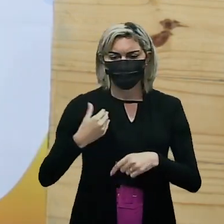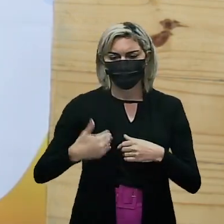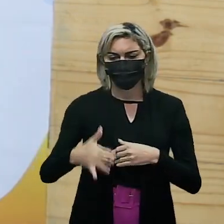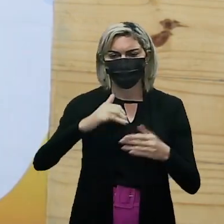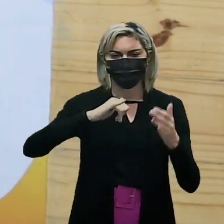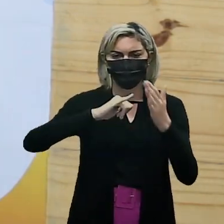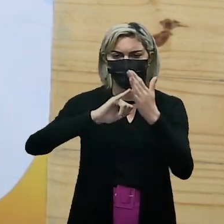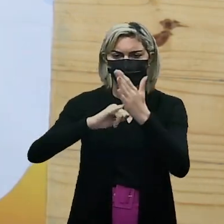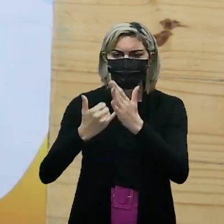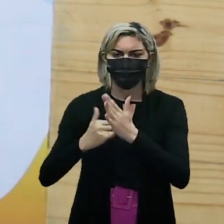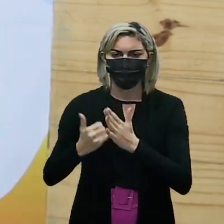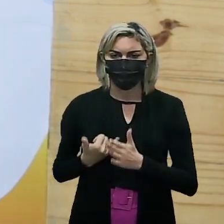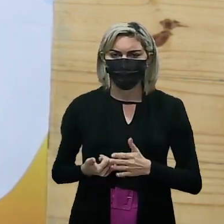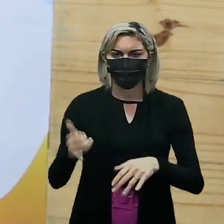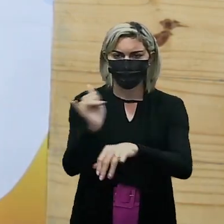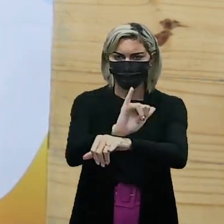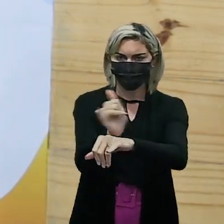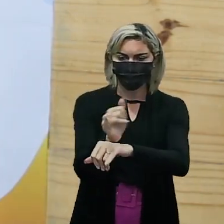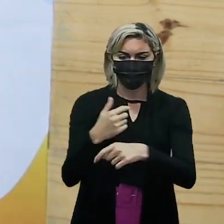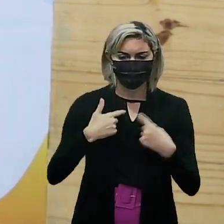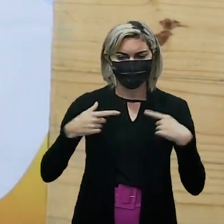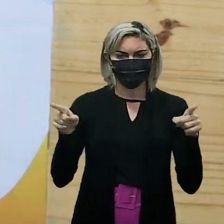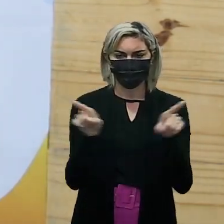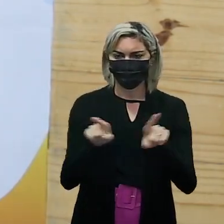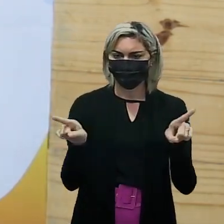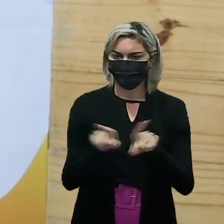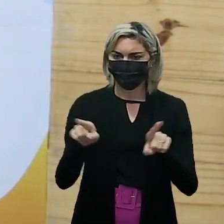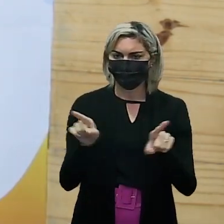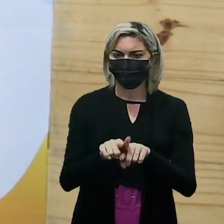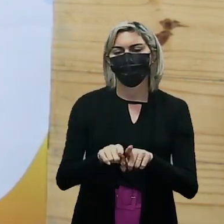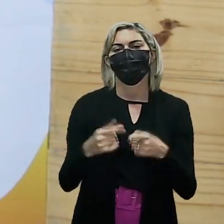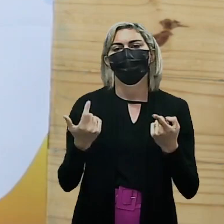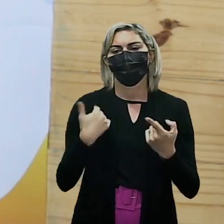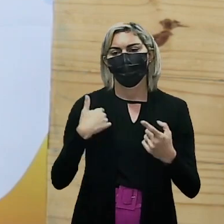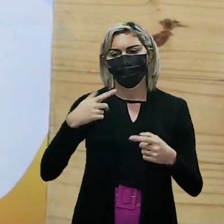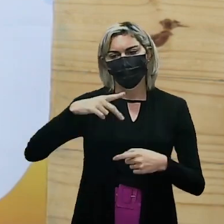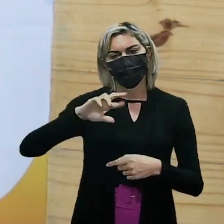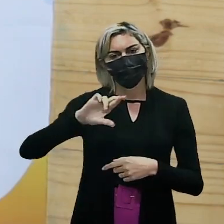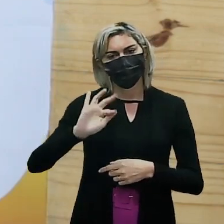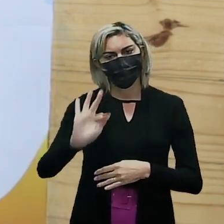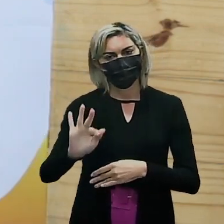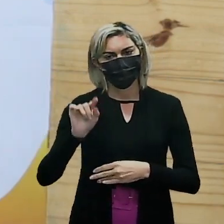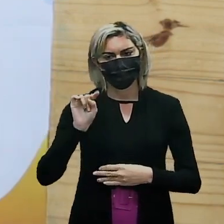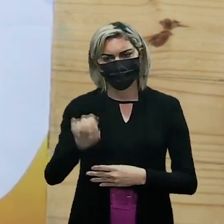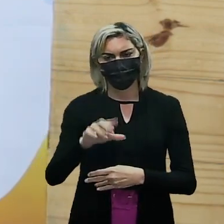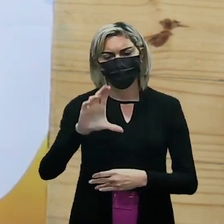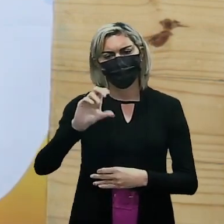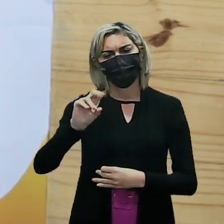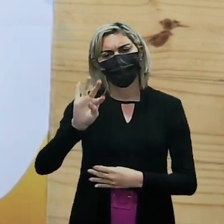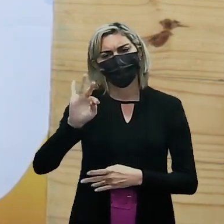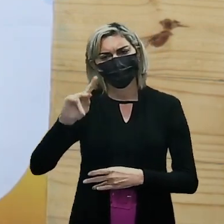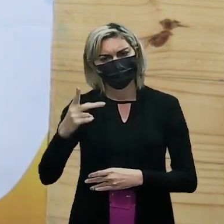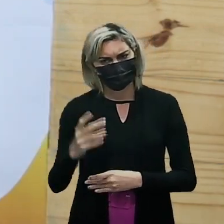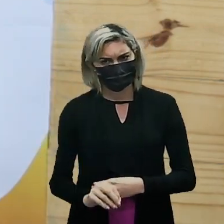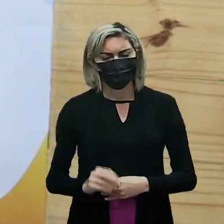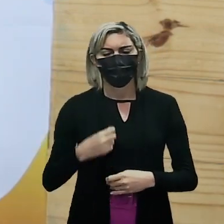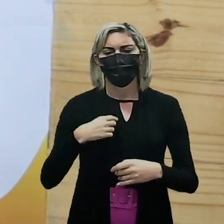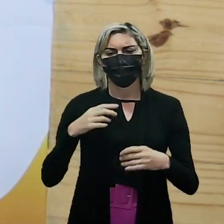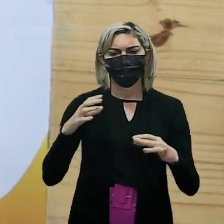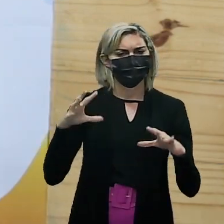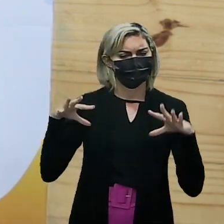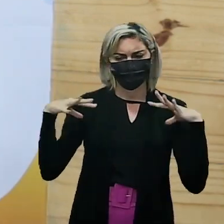inscrever no meu canal no YouTube Porque eu também tenho um canal no YouTube É o prof.francisco.coutinho É um canal